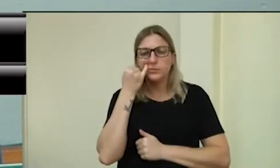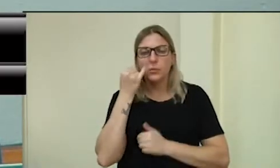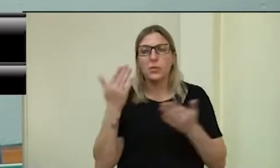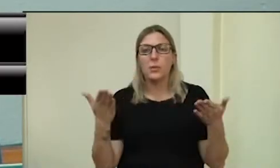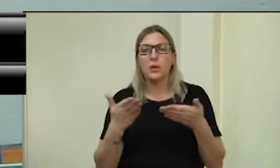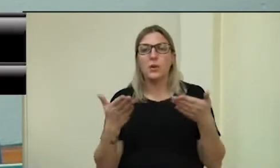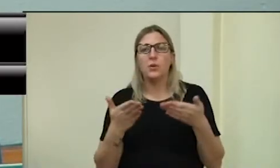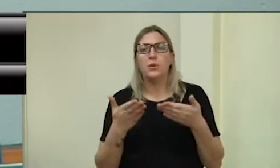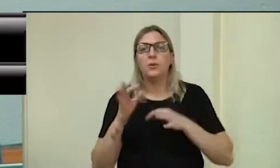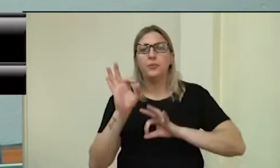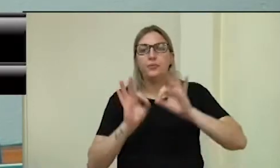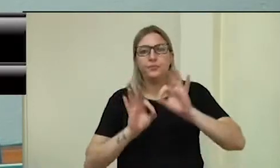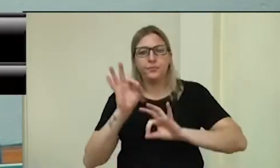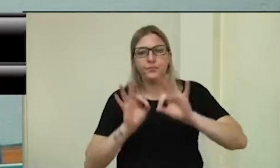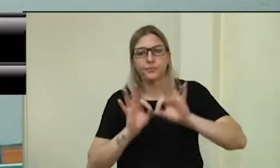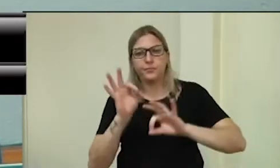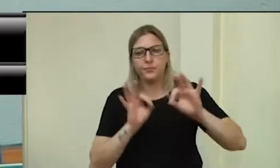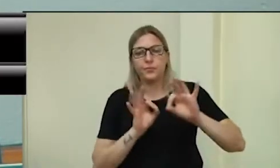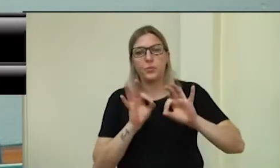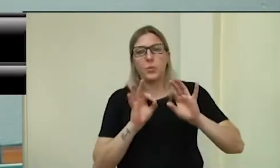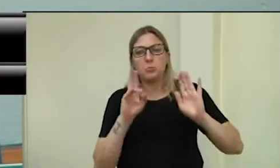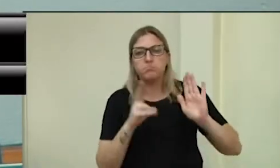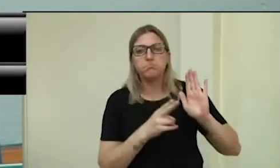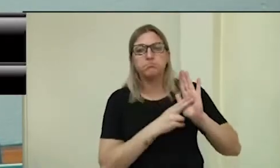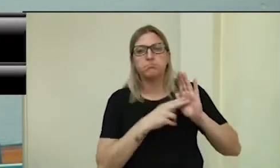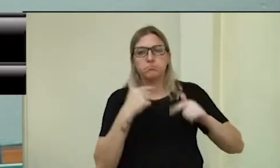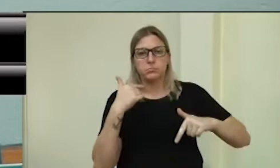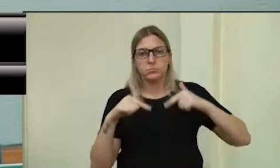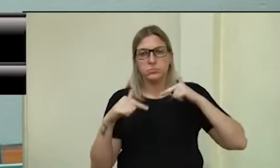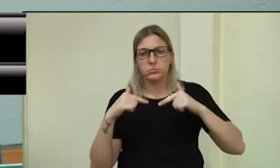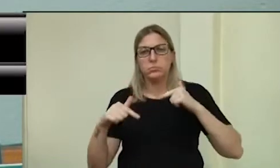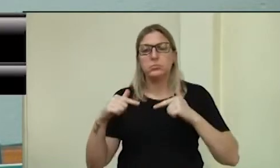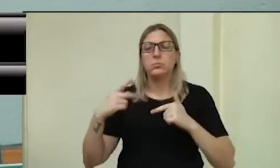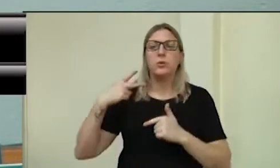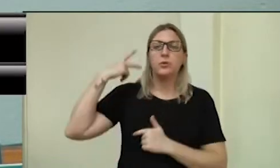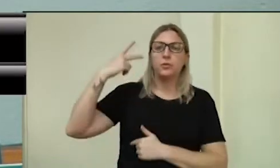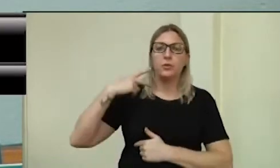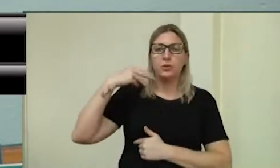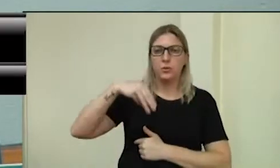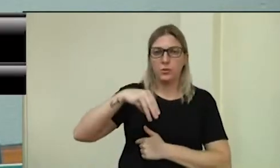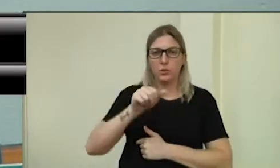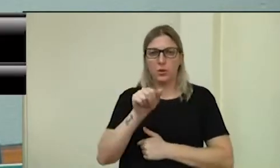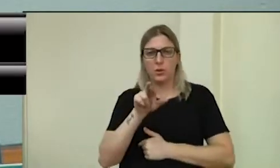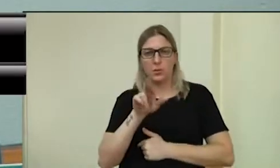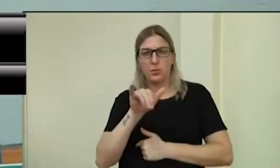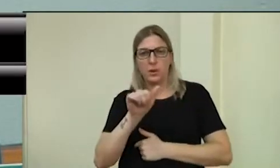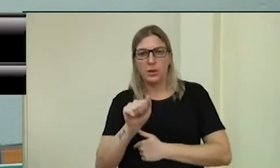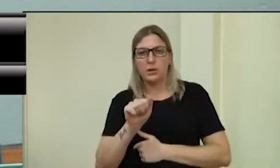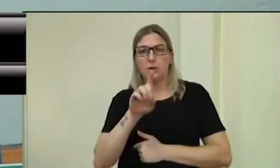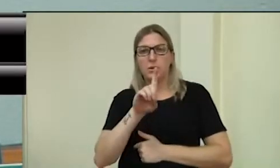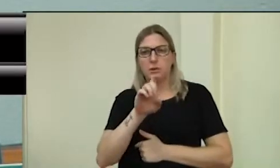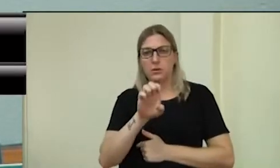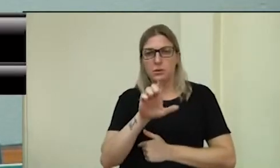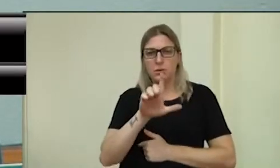passo aos encaminhamentos do ato de posse da senhora Maria de Lourdes Martini.